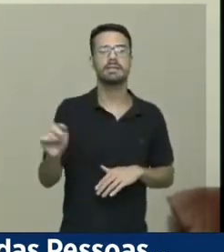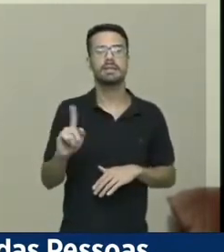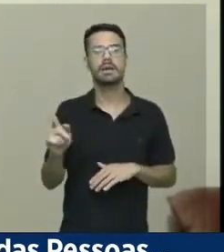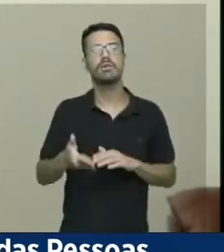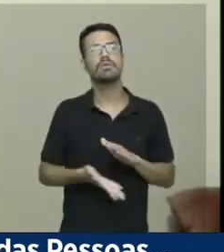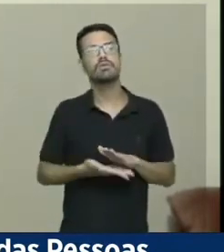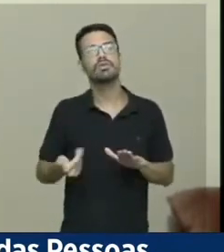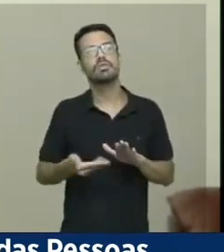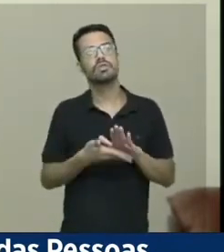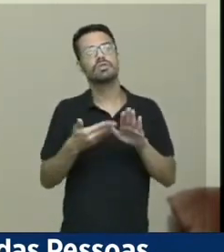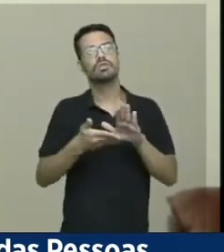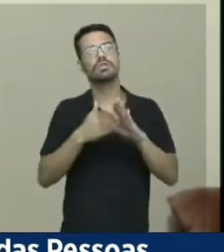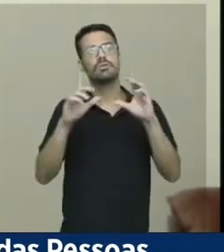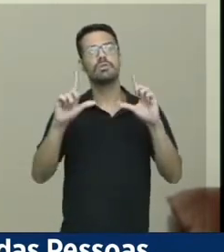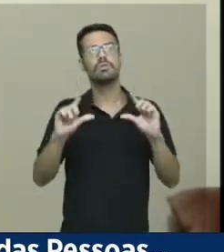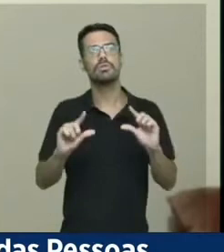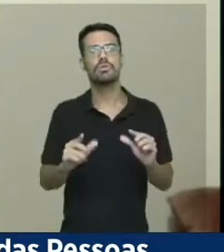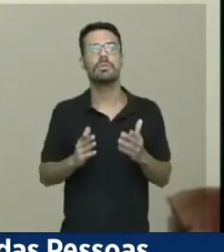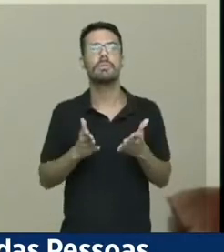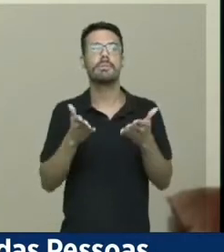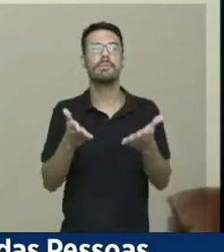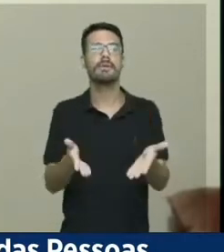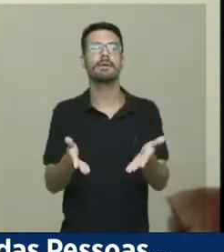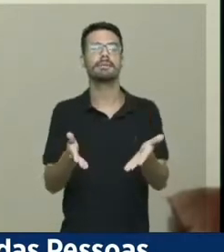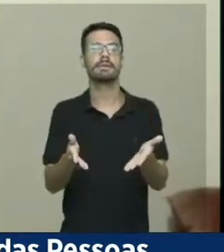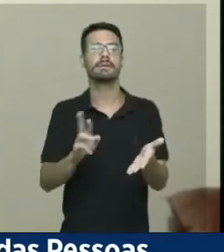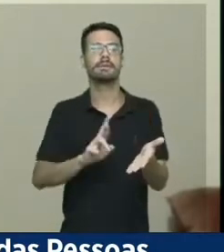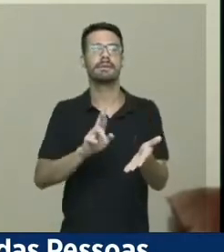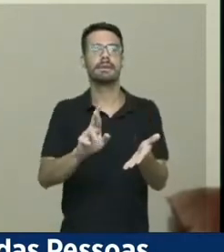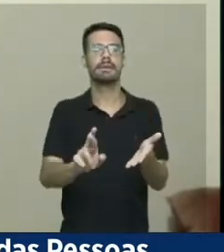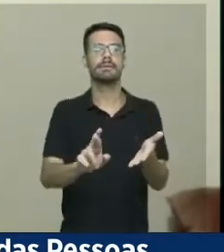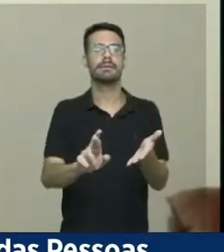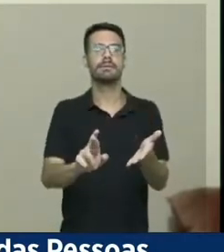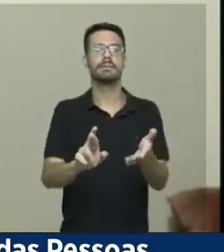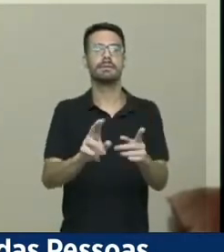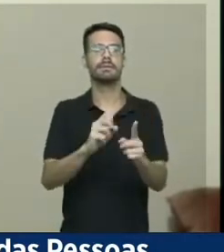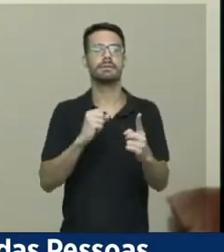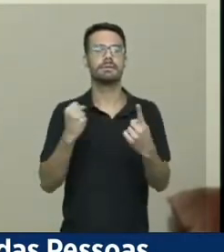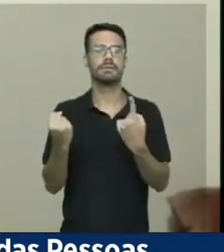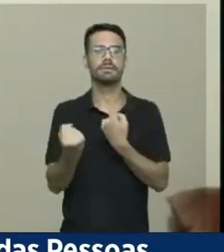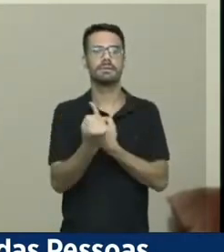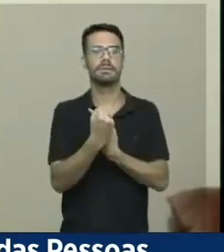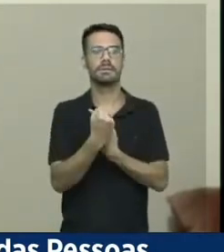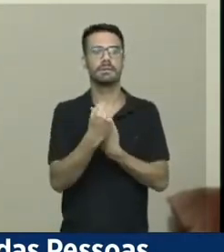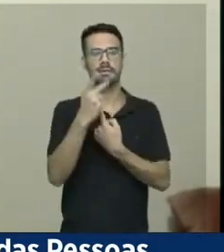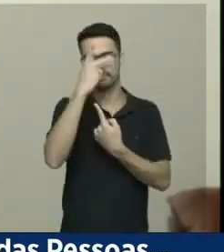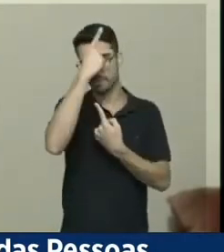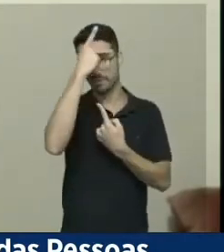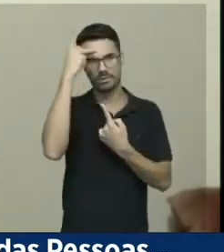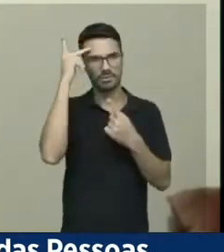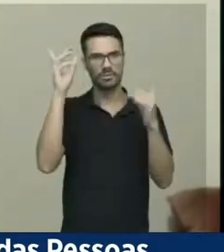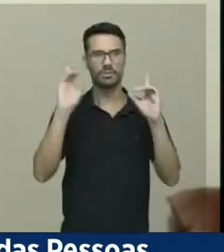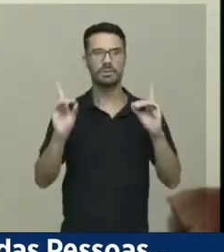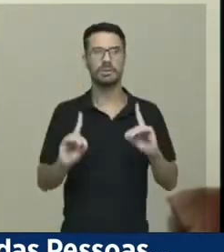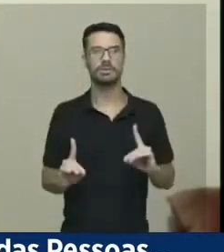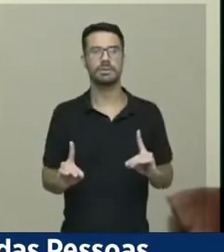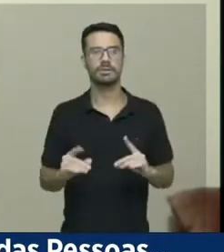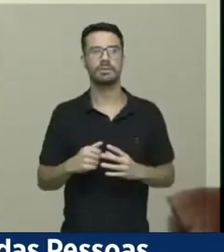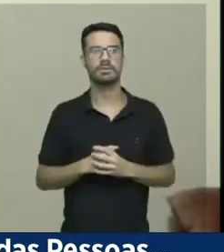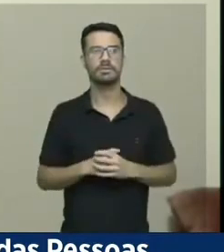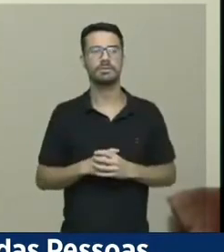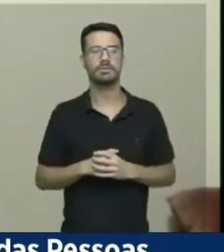suprima ou não se reduza a participação, representação de pessoas com deficiência, propriamente